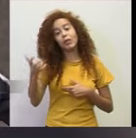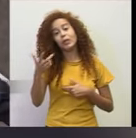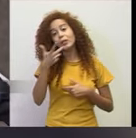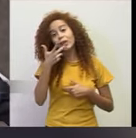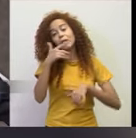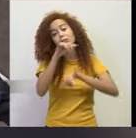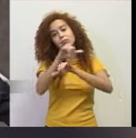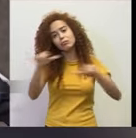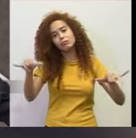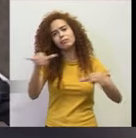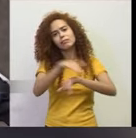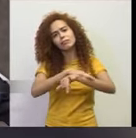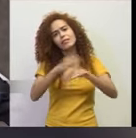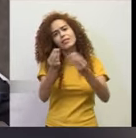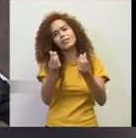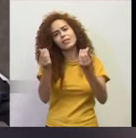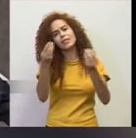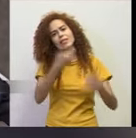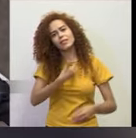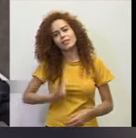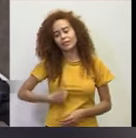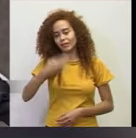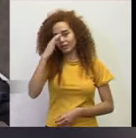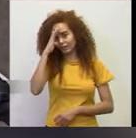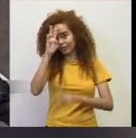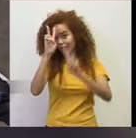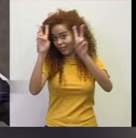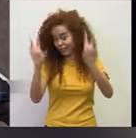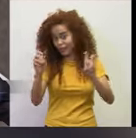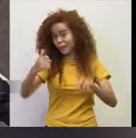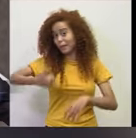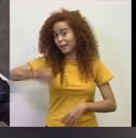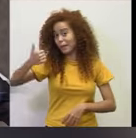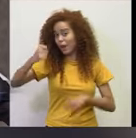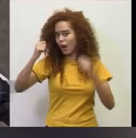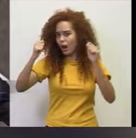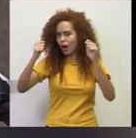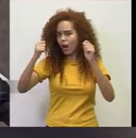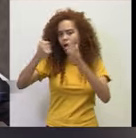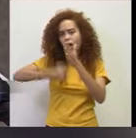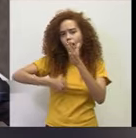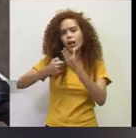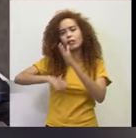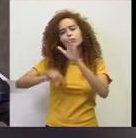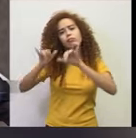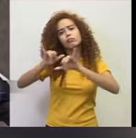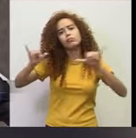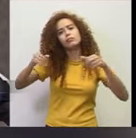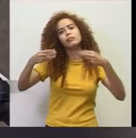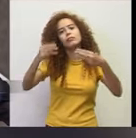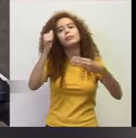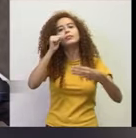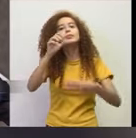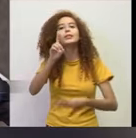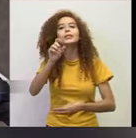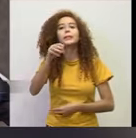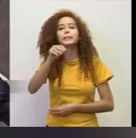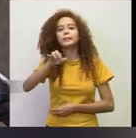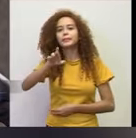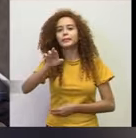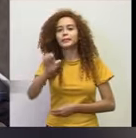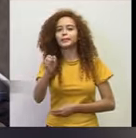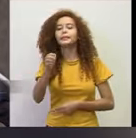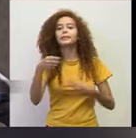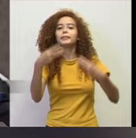repercutir a sensibilidade do governo Bolsonaro ao tema. A primeira campanha lançada pela ministra Damares, logo que assumiu o